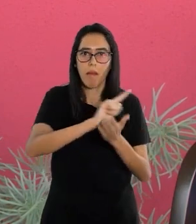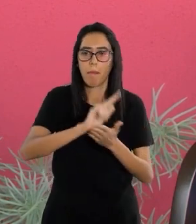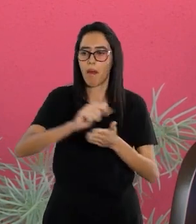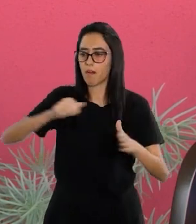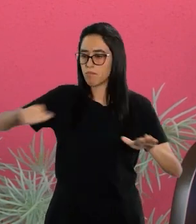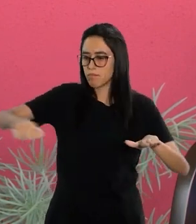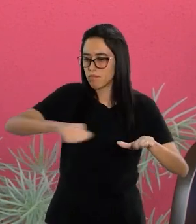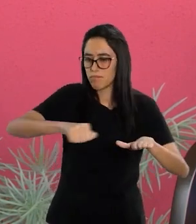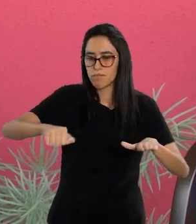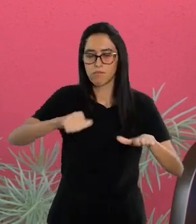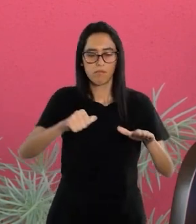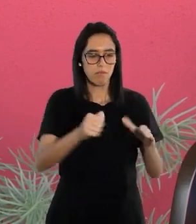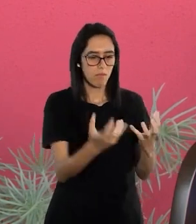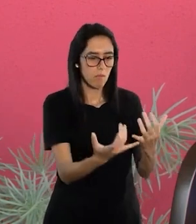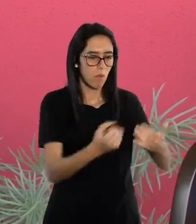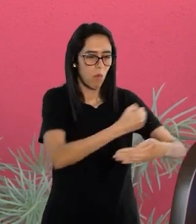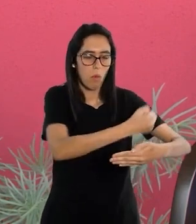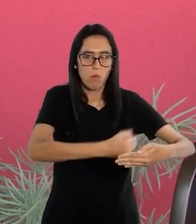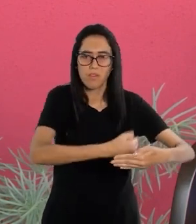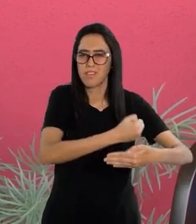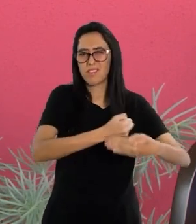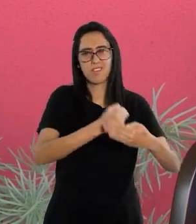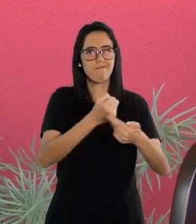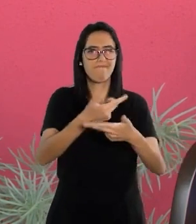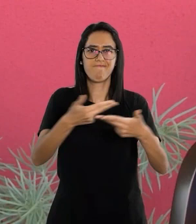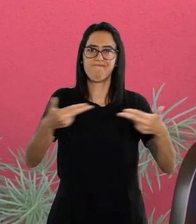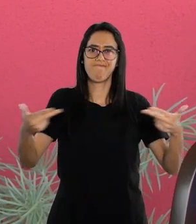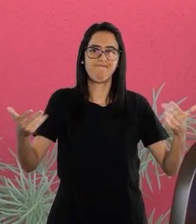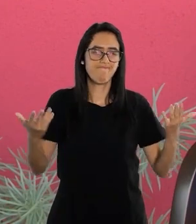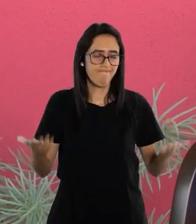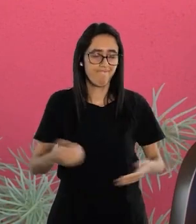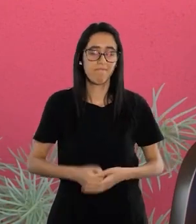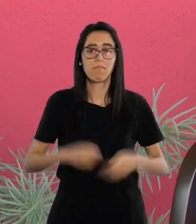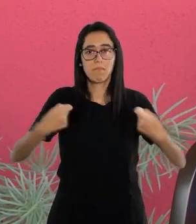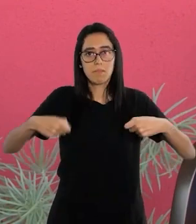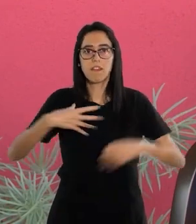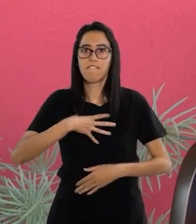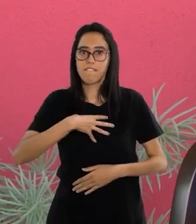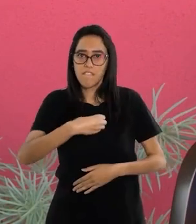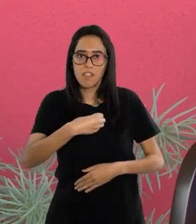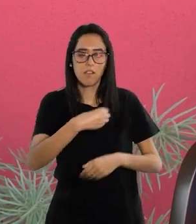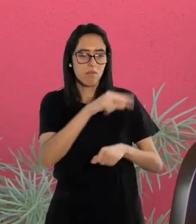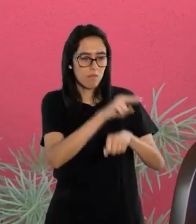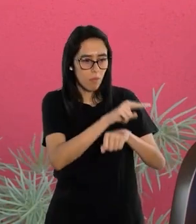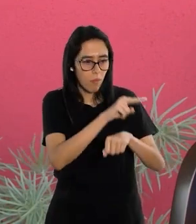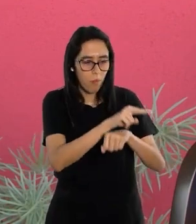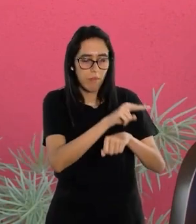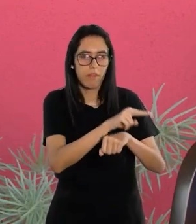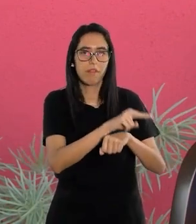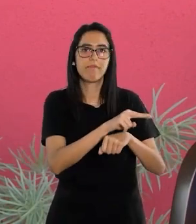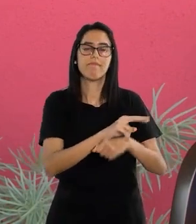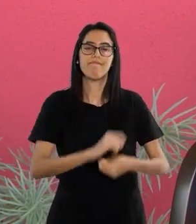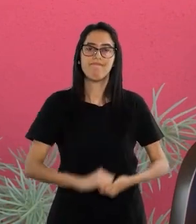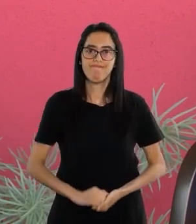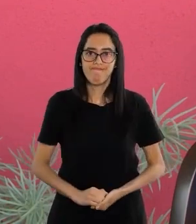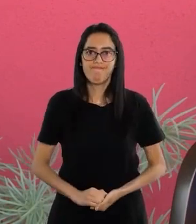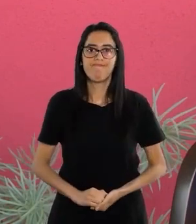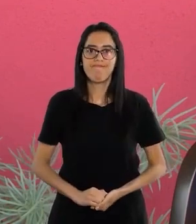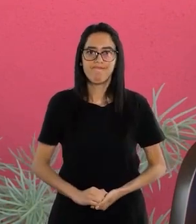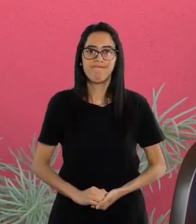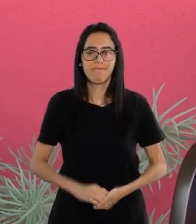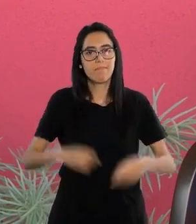Lavar, passar, cozinhar. Enfim. Ter filhos. E...